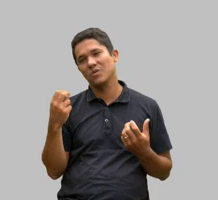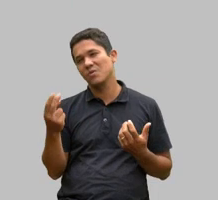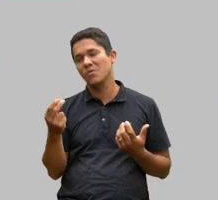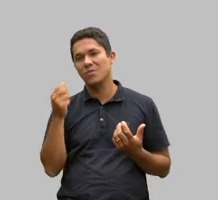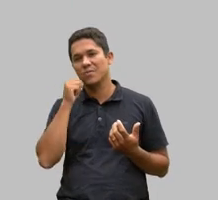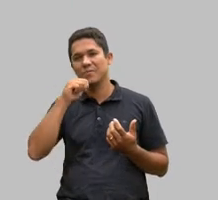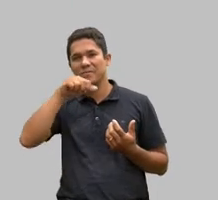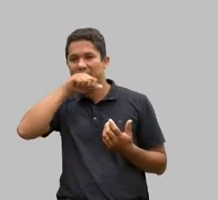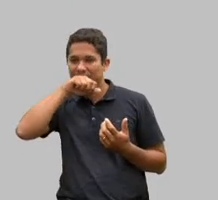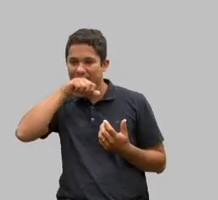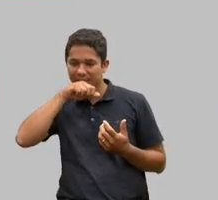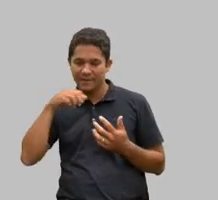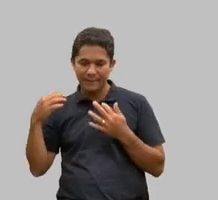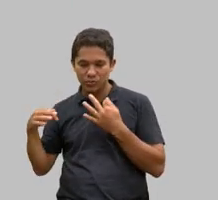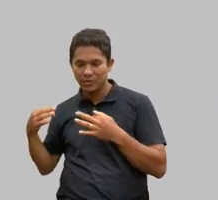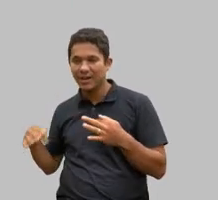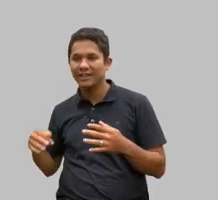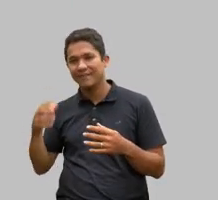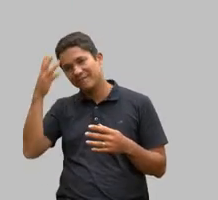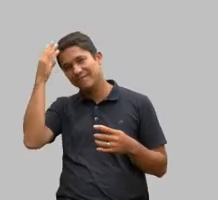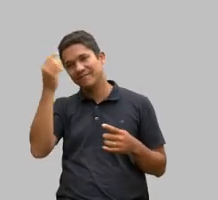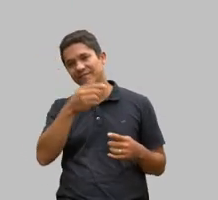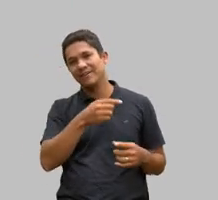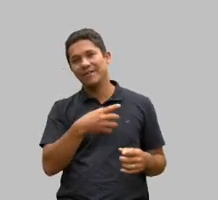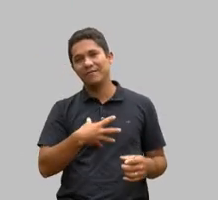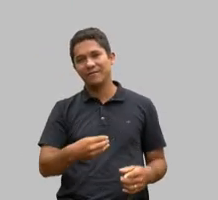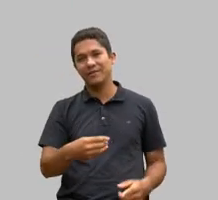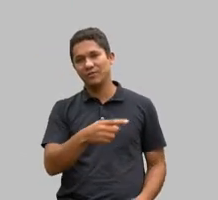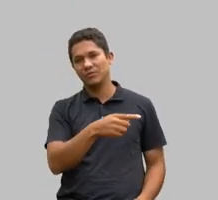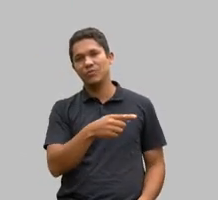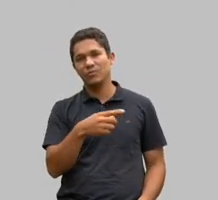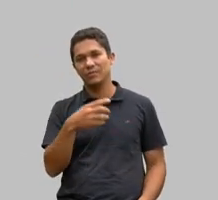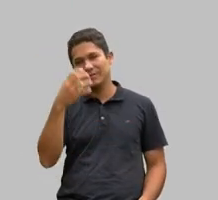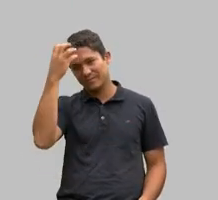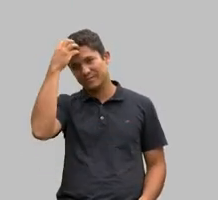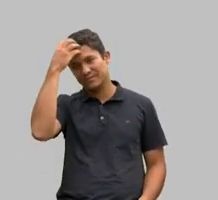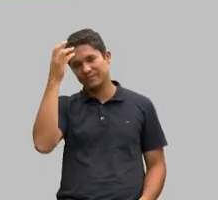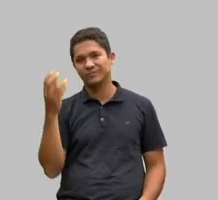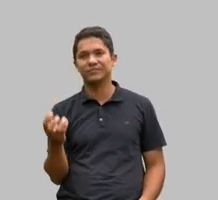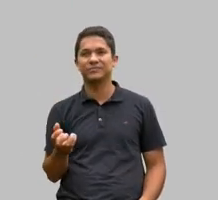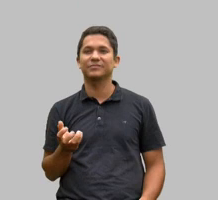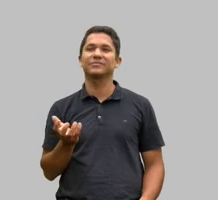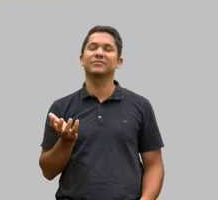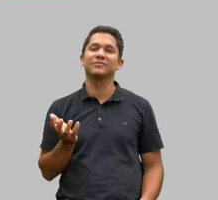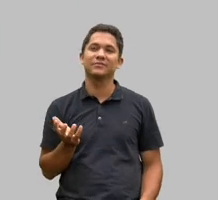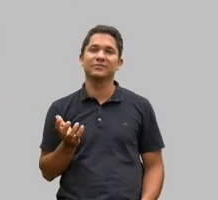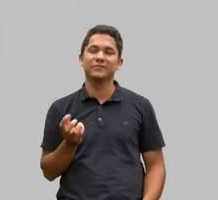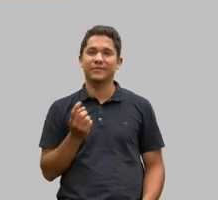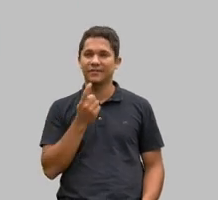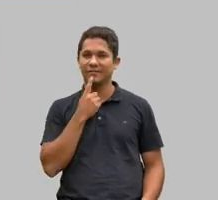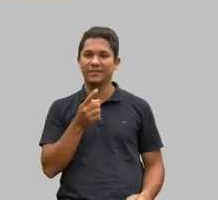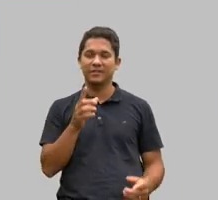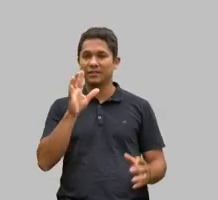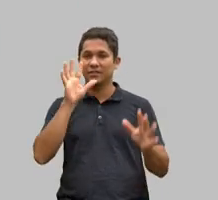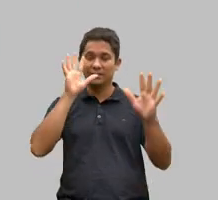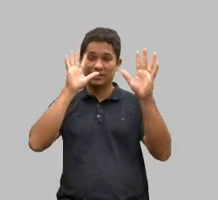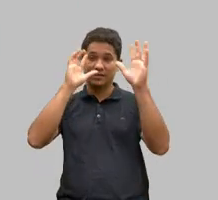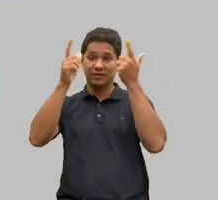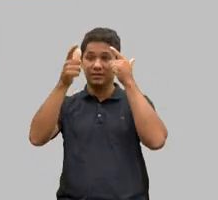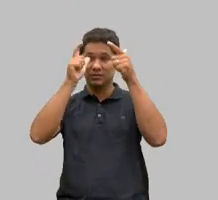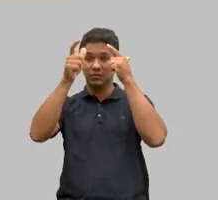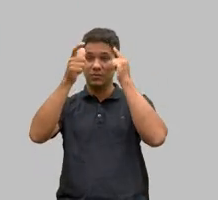vamos fazer uma reflexão hoje à noite sobre isso quando a gente falar em transtorno do espectro autista